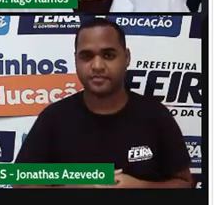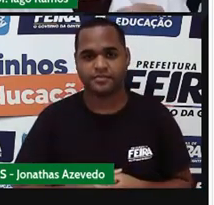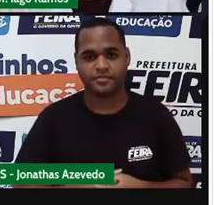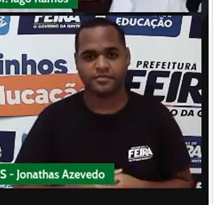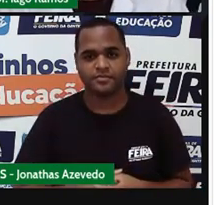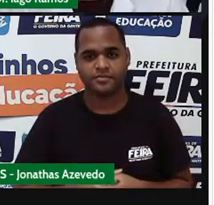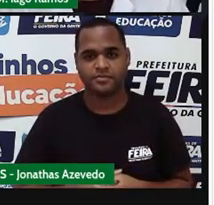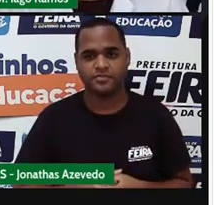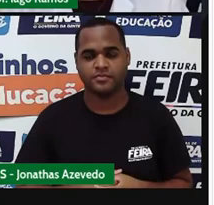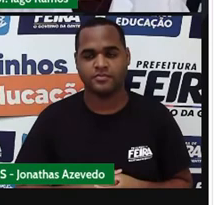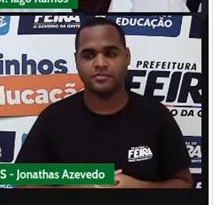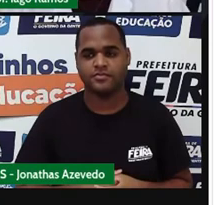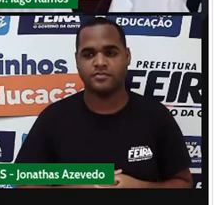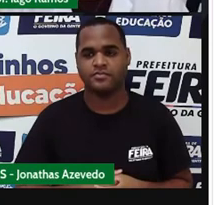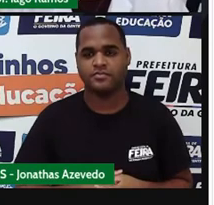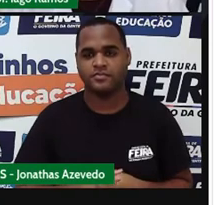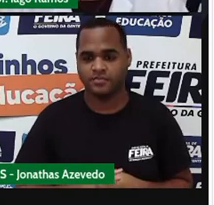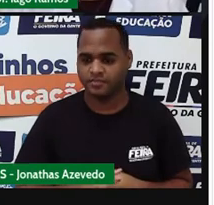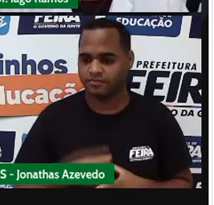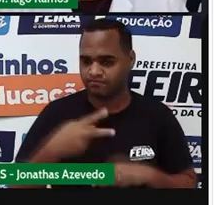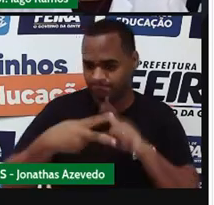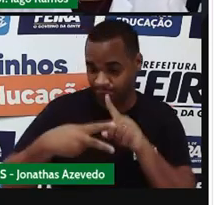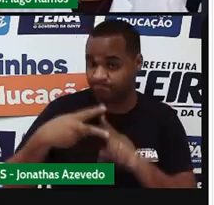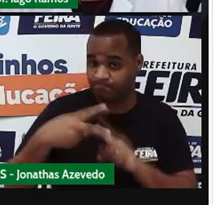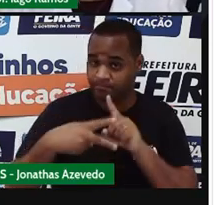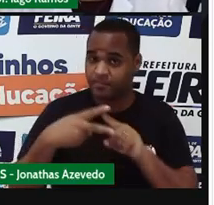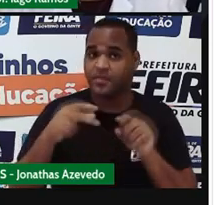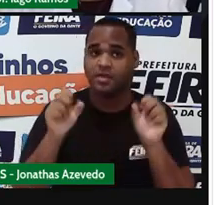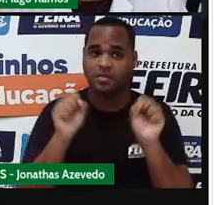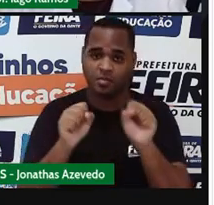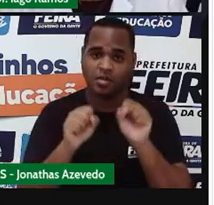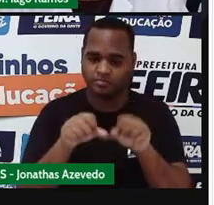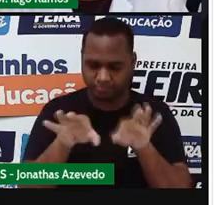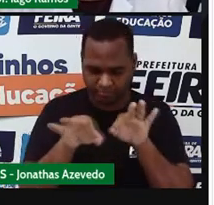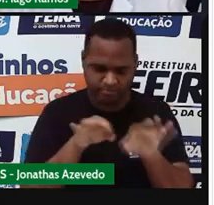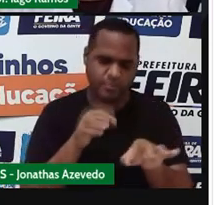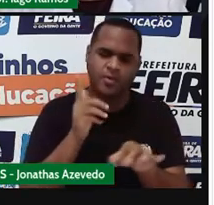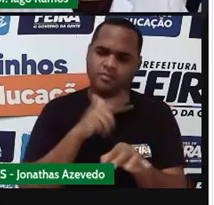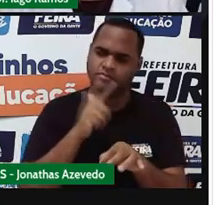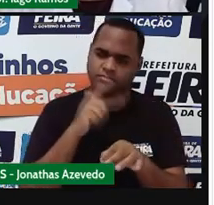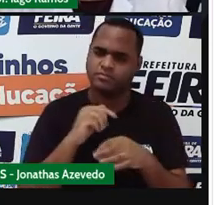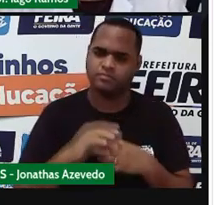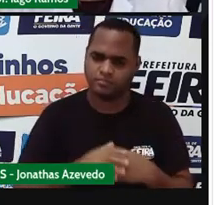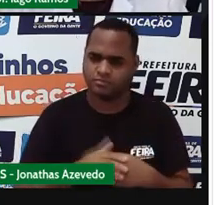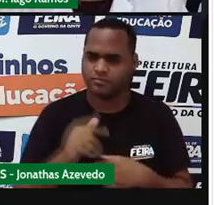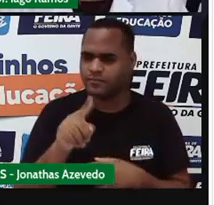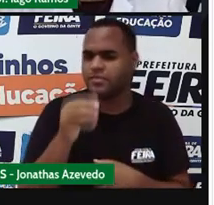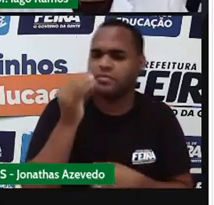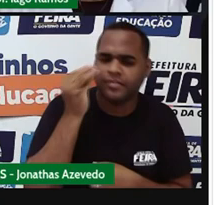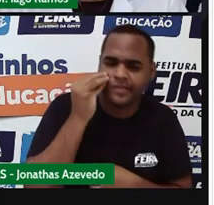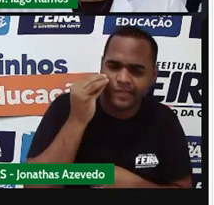essas duas maneiras de resolver uma equação né? Você pode tentar